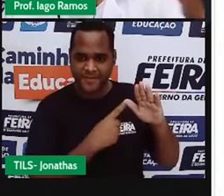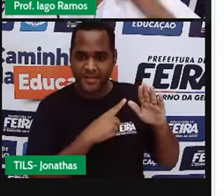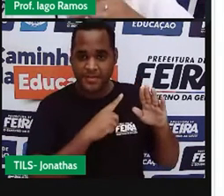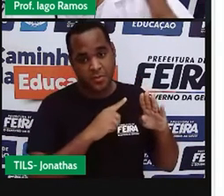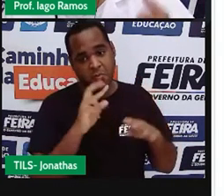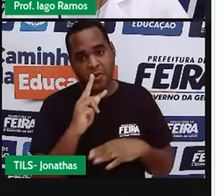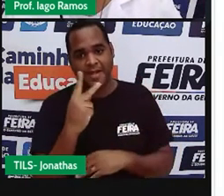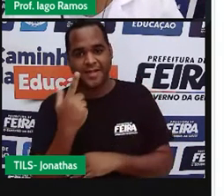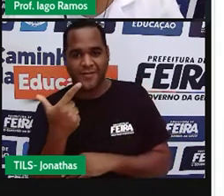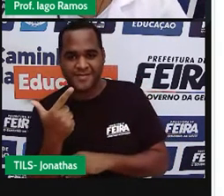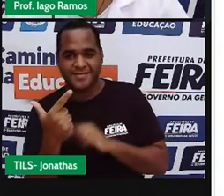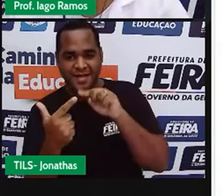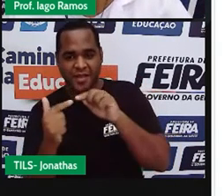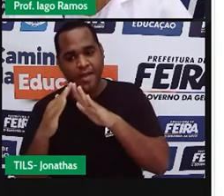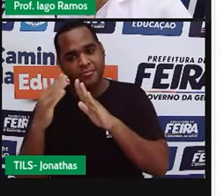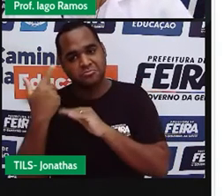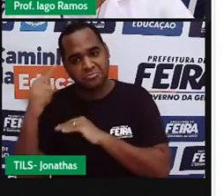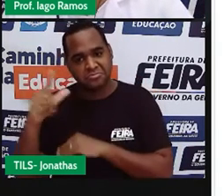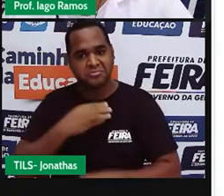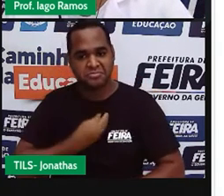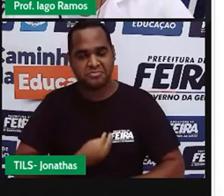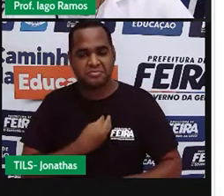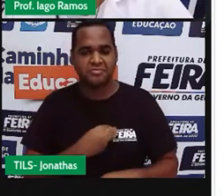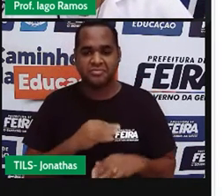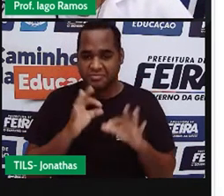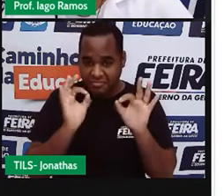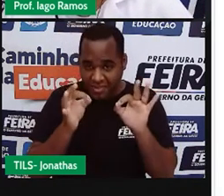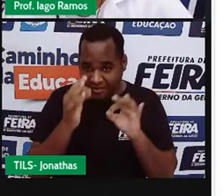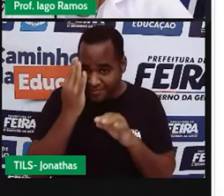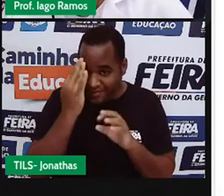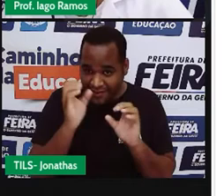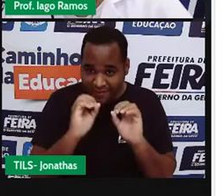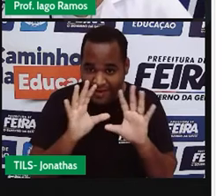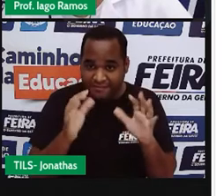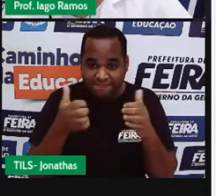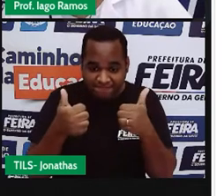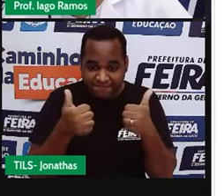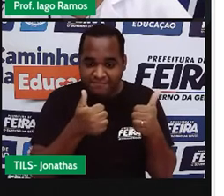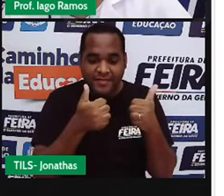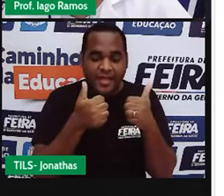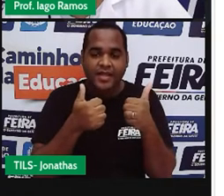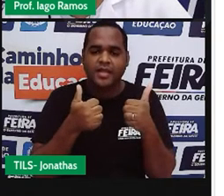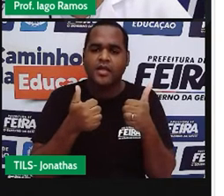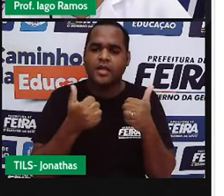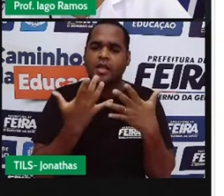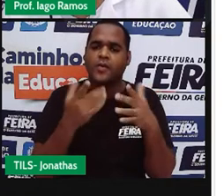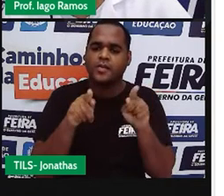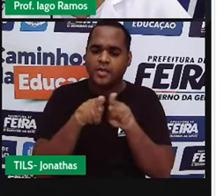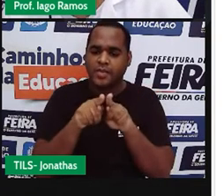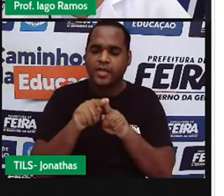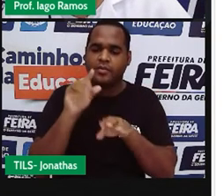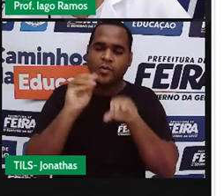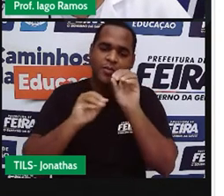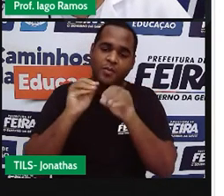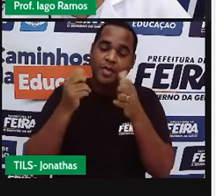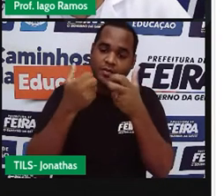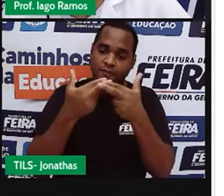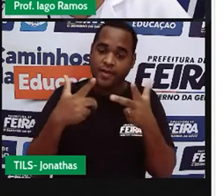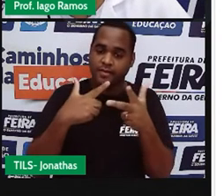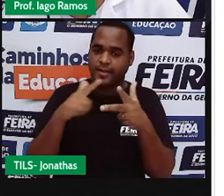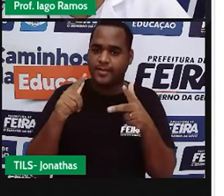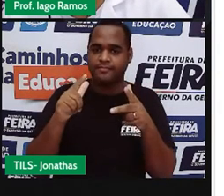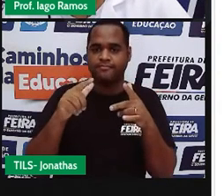H2 vai ser a outra casa. Certo? E aí, eu vou colocar aqui uma